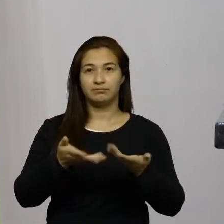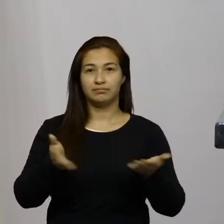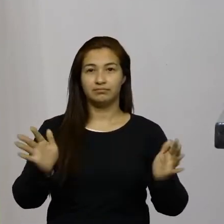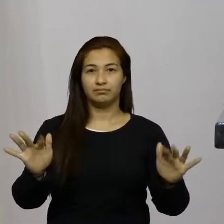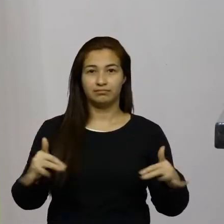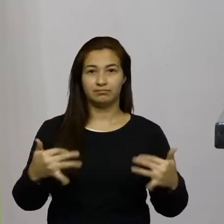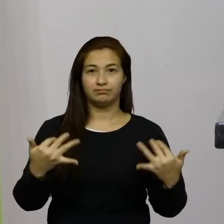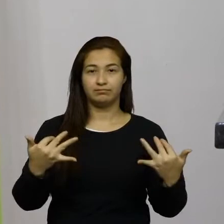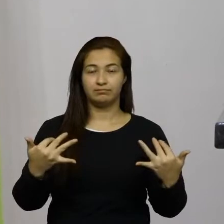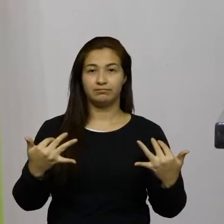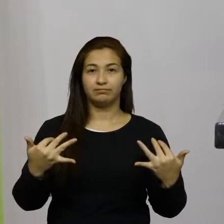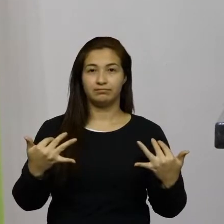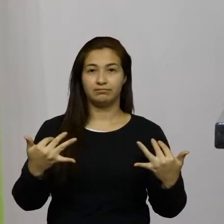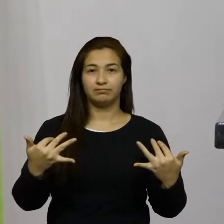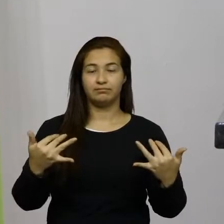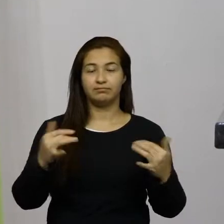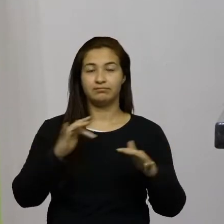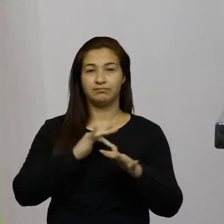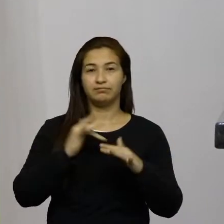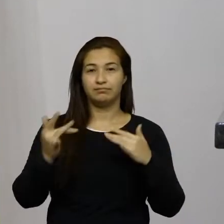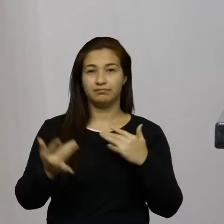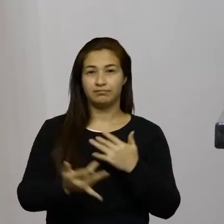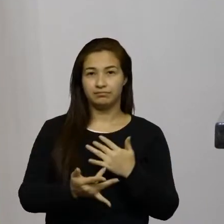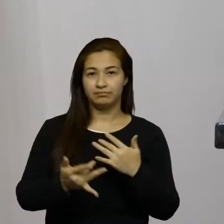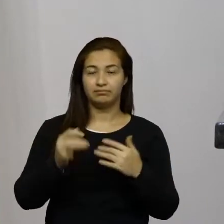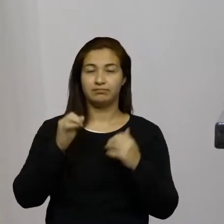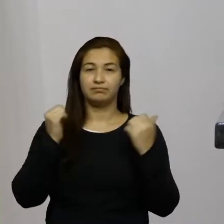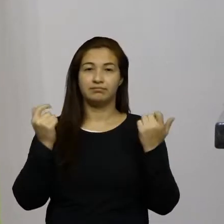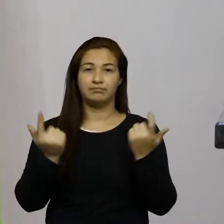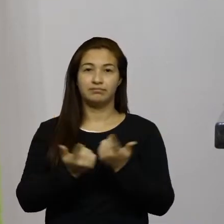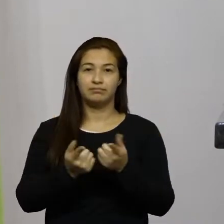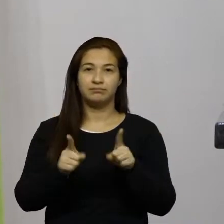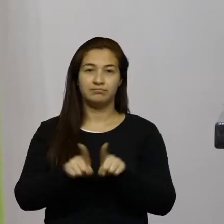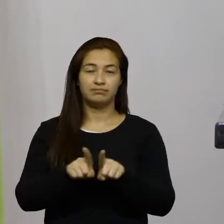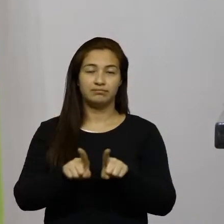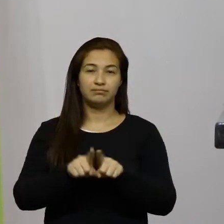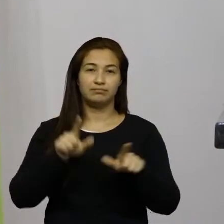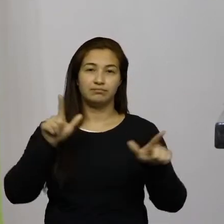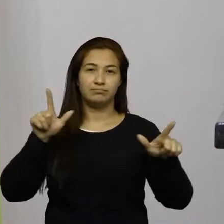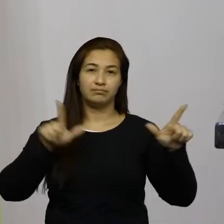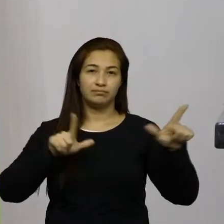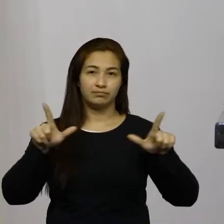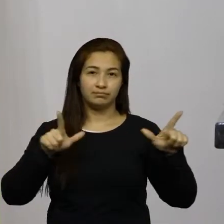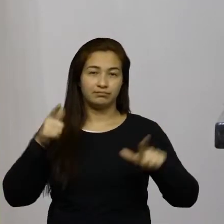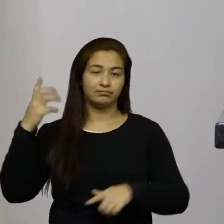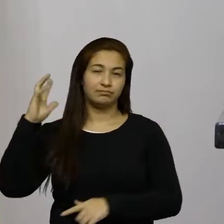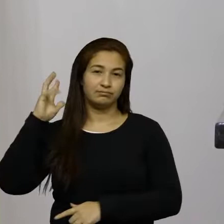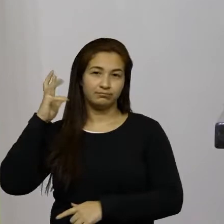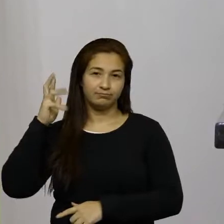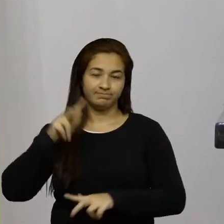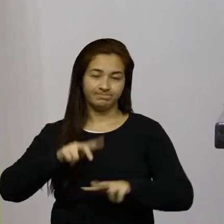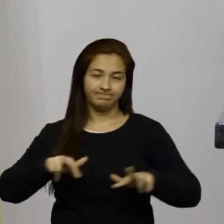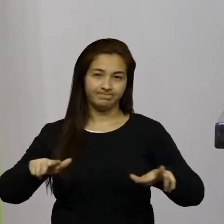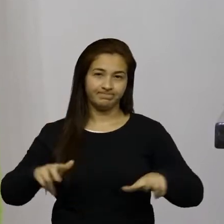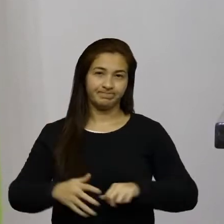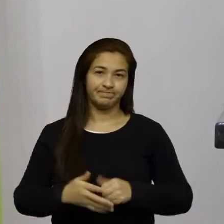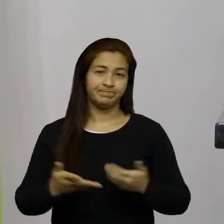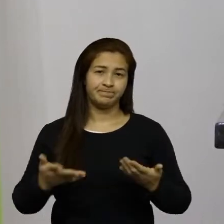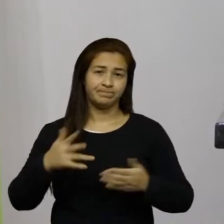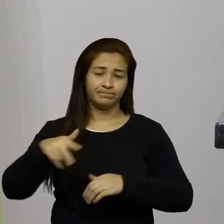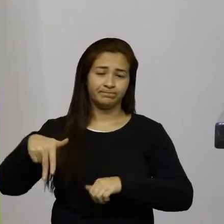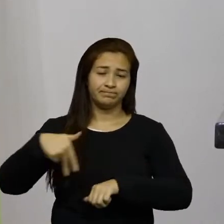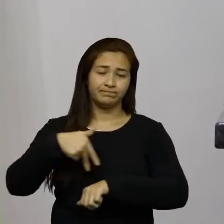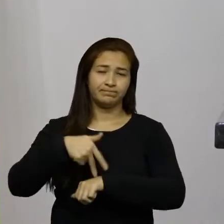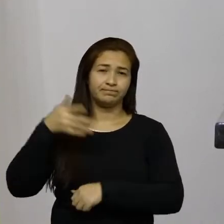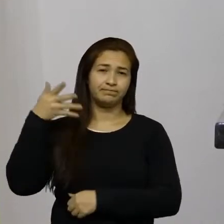acompanham pelos canais de comunicação da nossa assembleia legislativa eu venho hoje usar a nossa